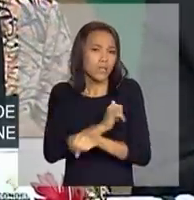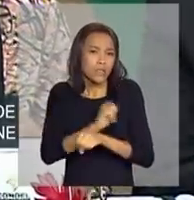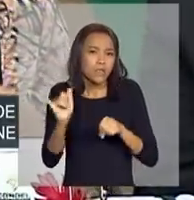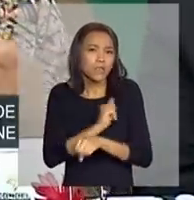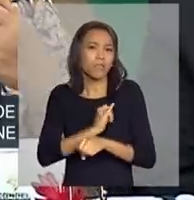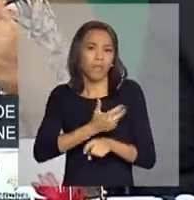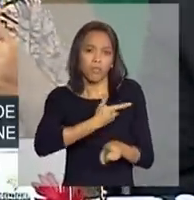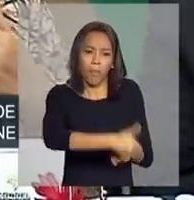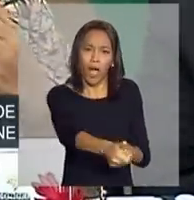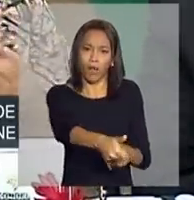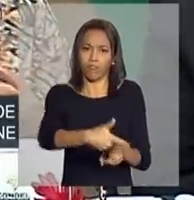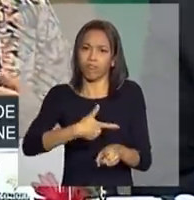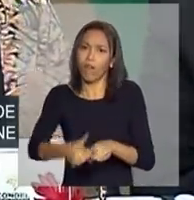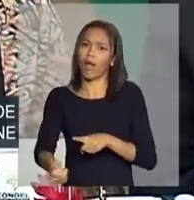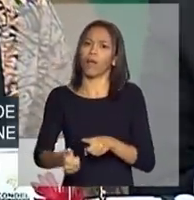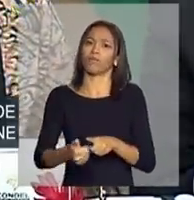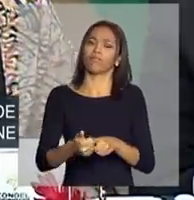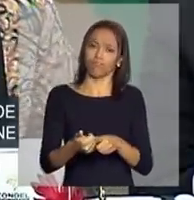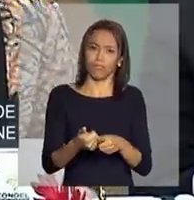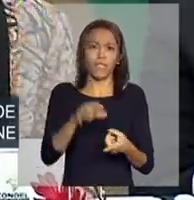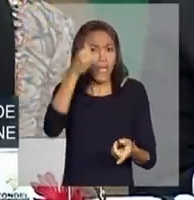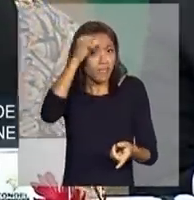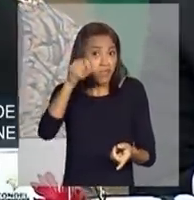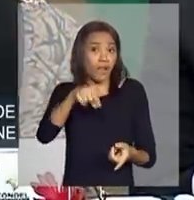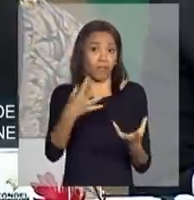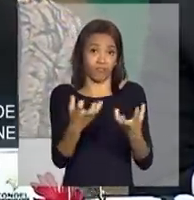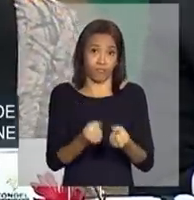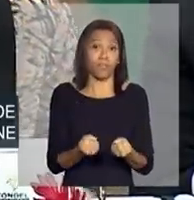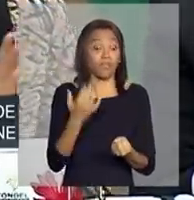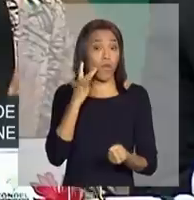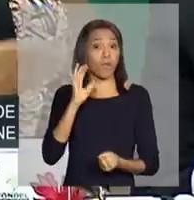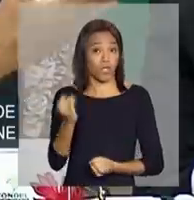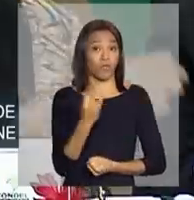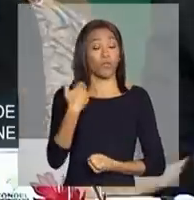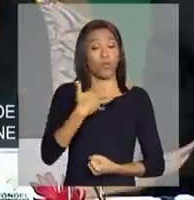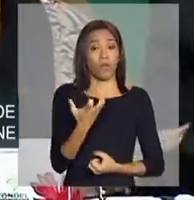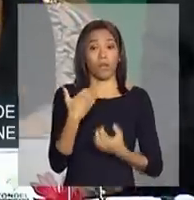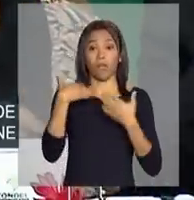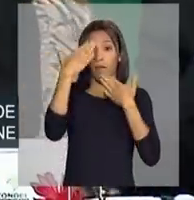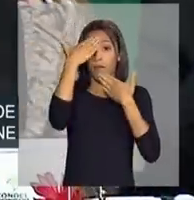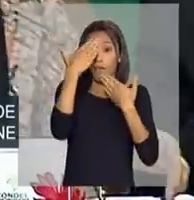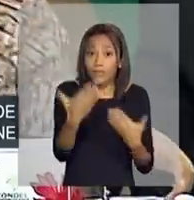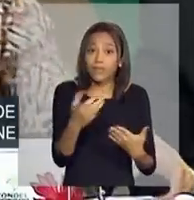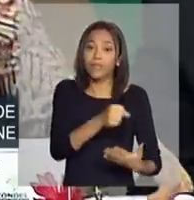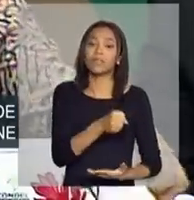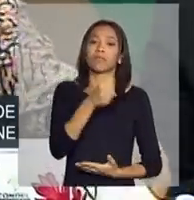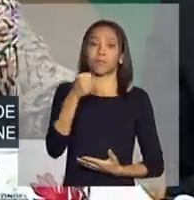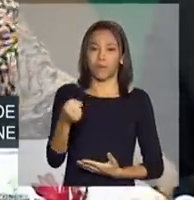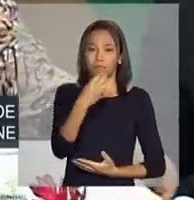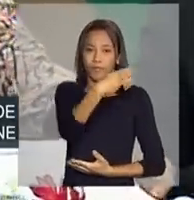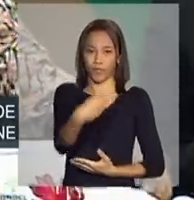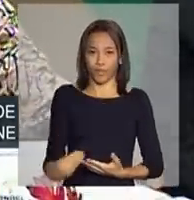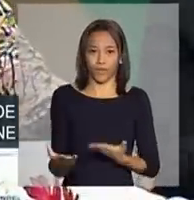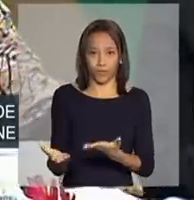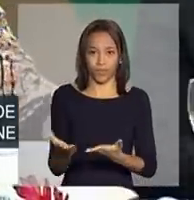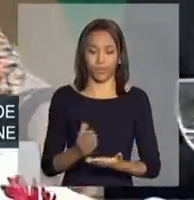-la. Prevenir e superar, eu acho que são os dois verbos. Eu queria agradecer e passar a palavra para o ministro.